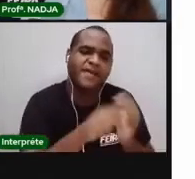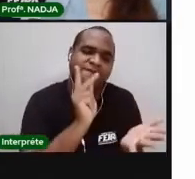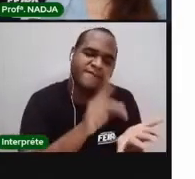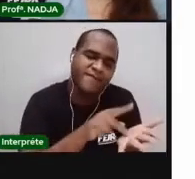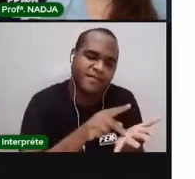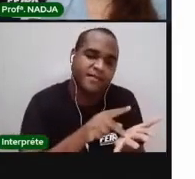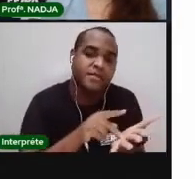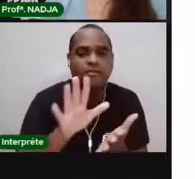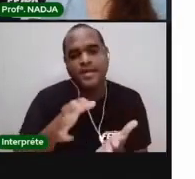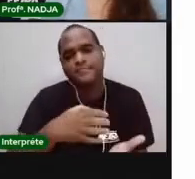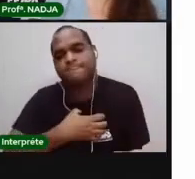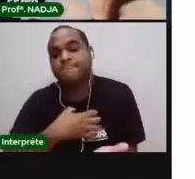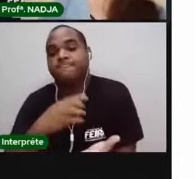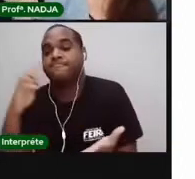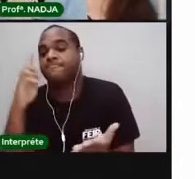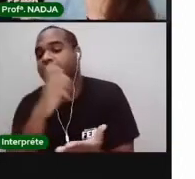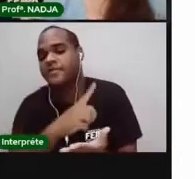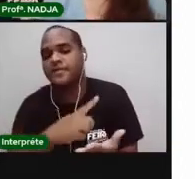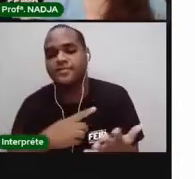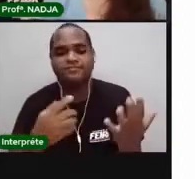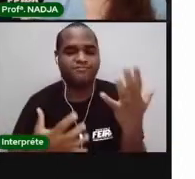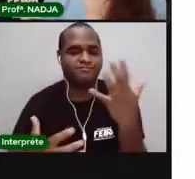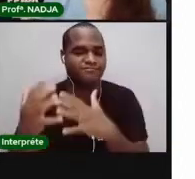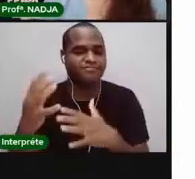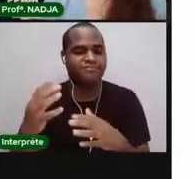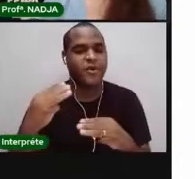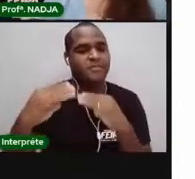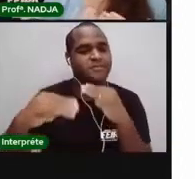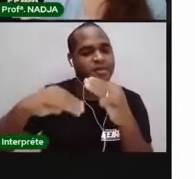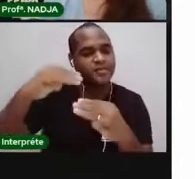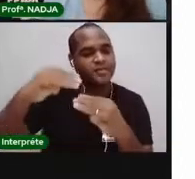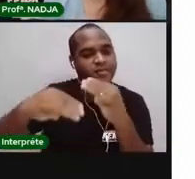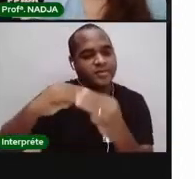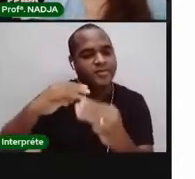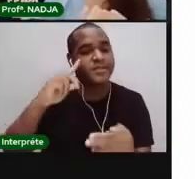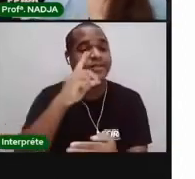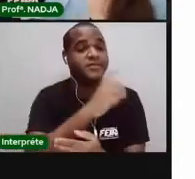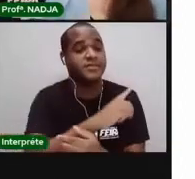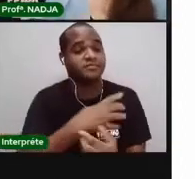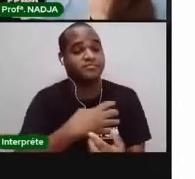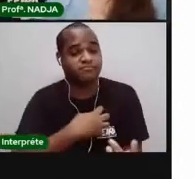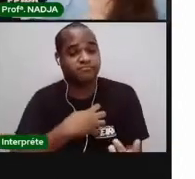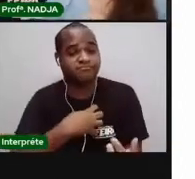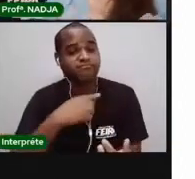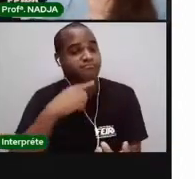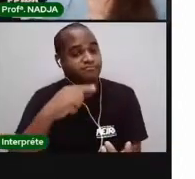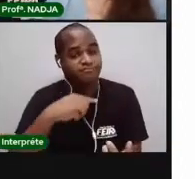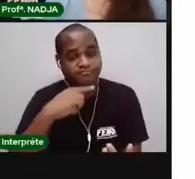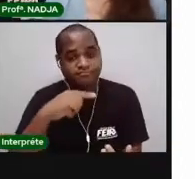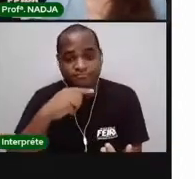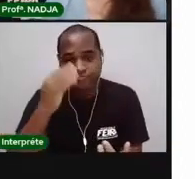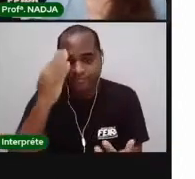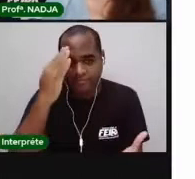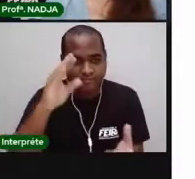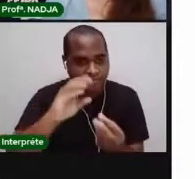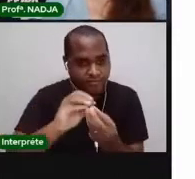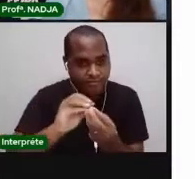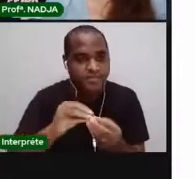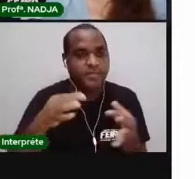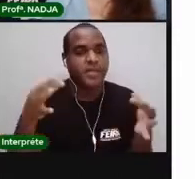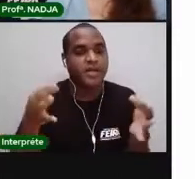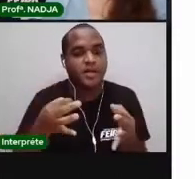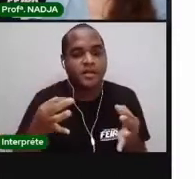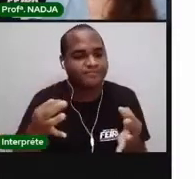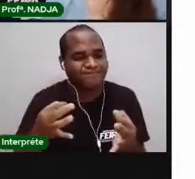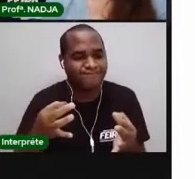Se você sente dificuldade com a nova metodologia, se sentir que não está entendendo, não está conseguindo utilizar os